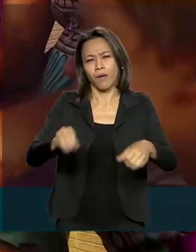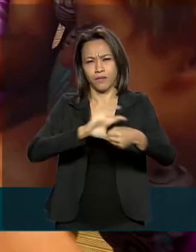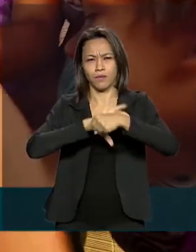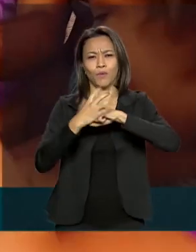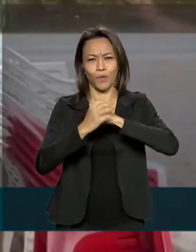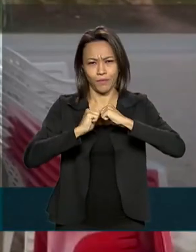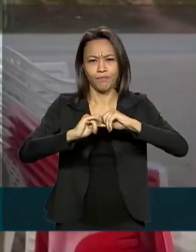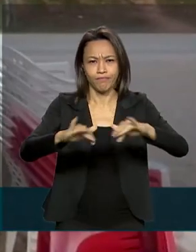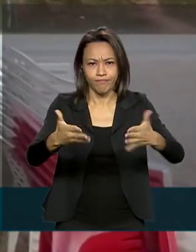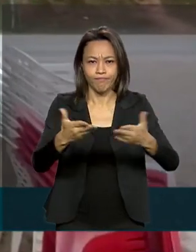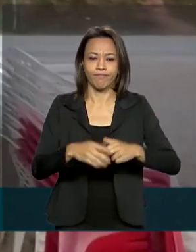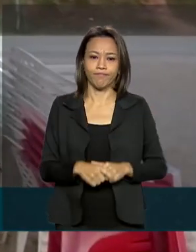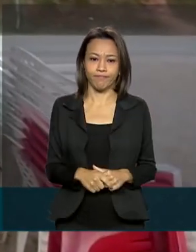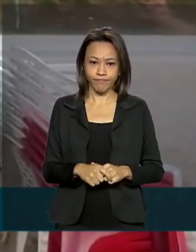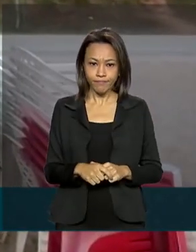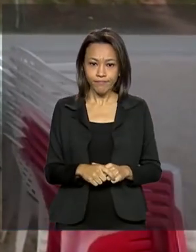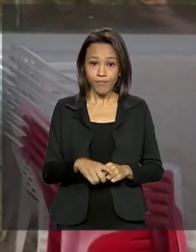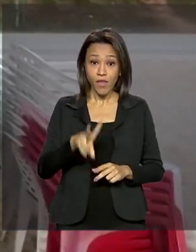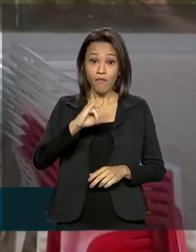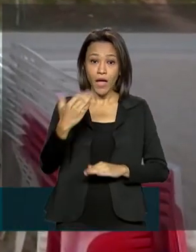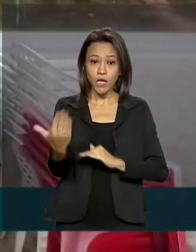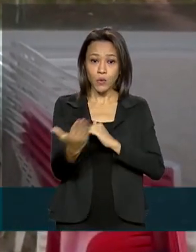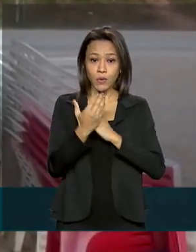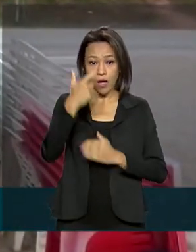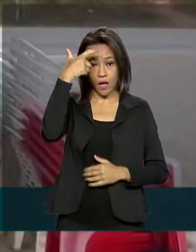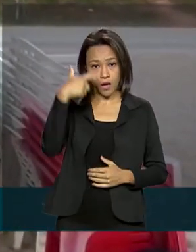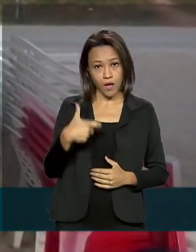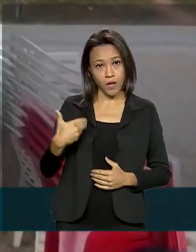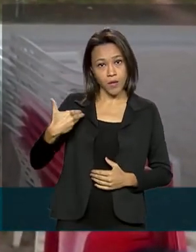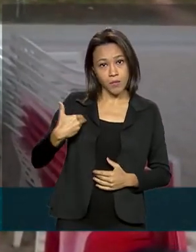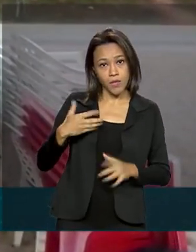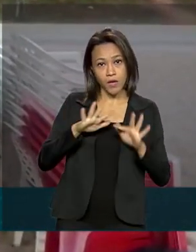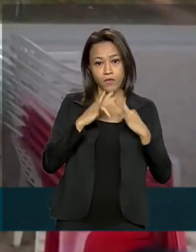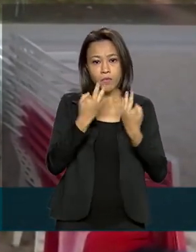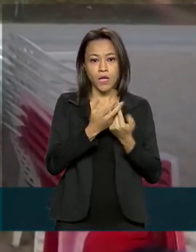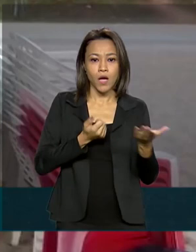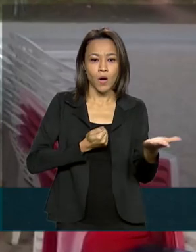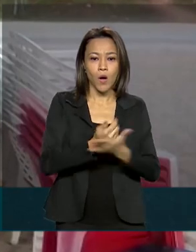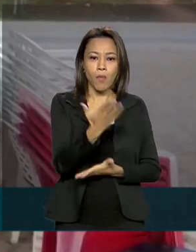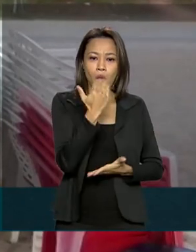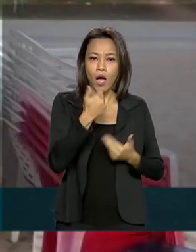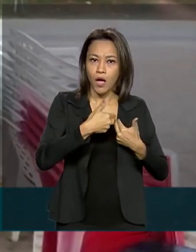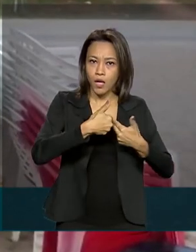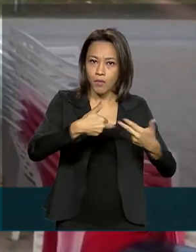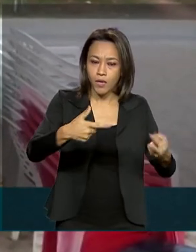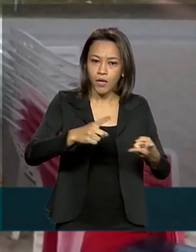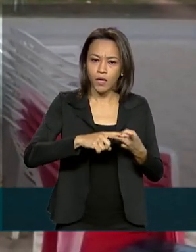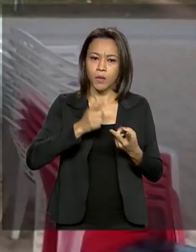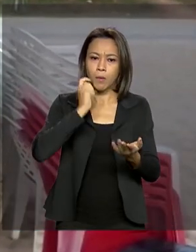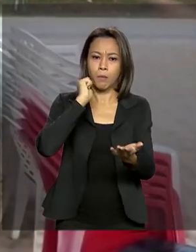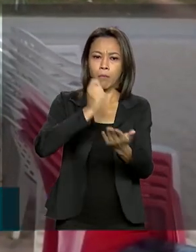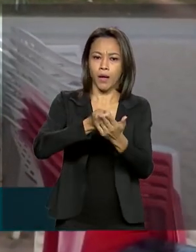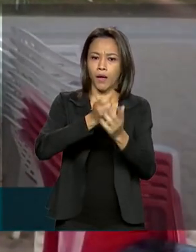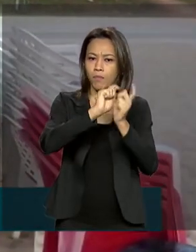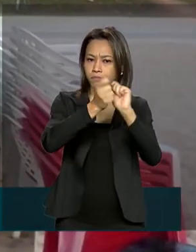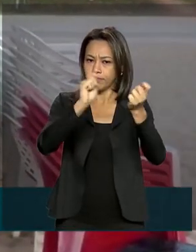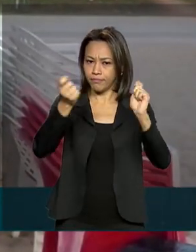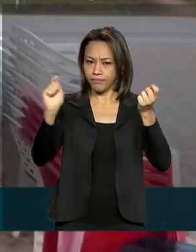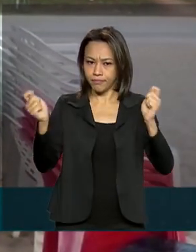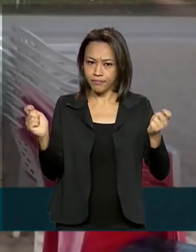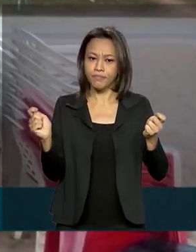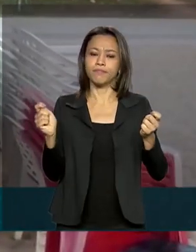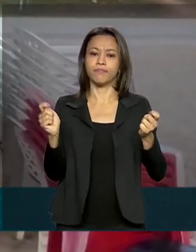coronavírus. Vai ajudar a mim e a minha família a comprar um alimento, pagar algumas contas que estão